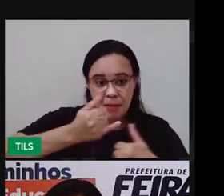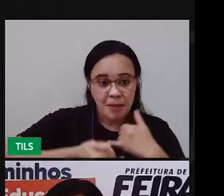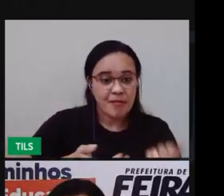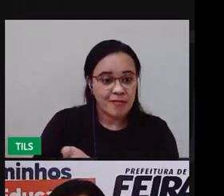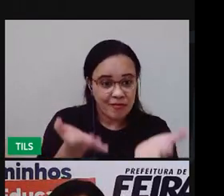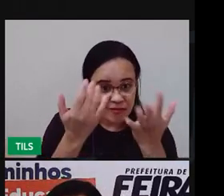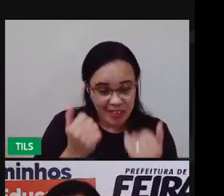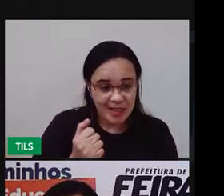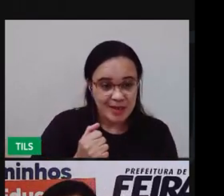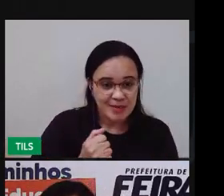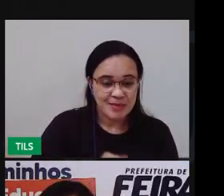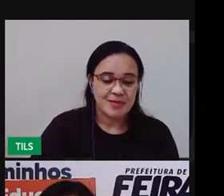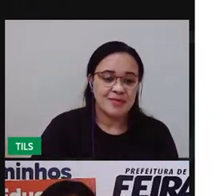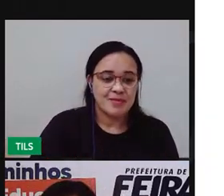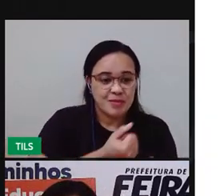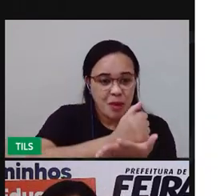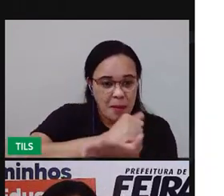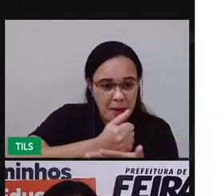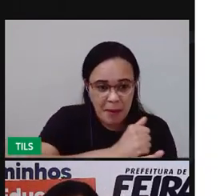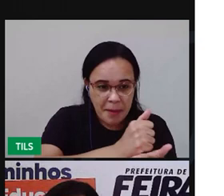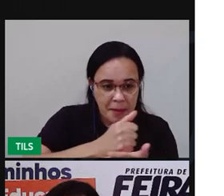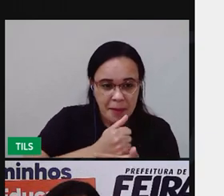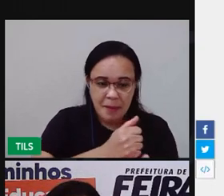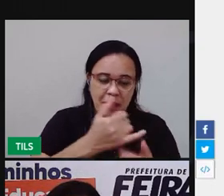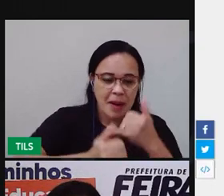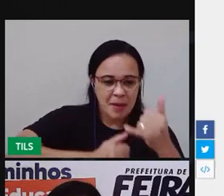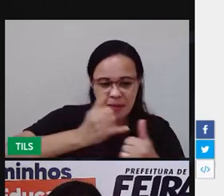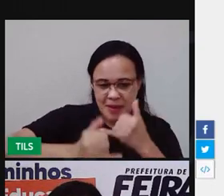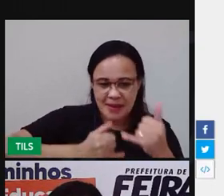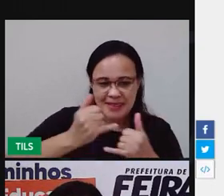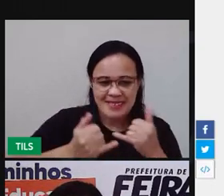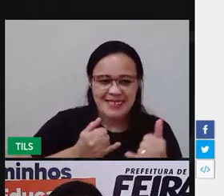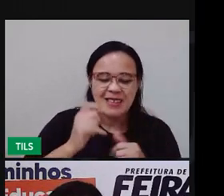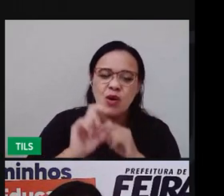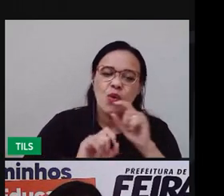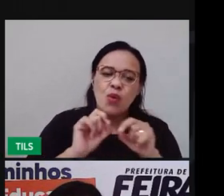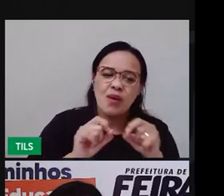Eu tenho aqui um jogo da memória.